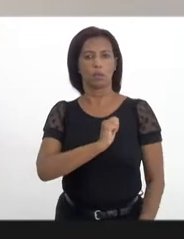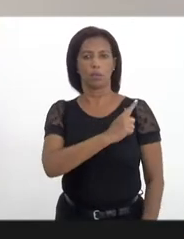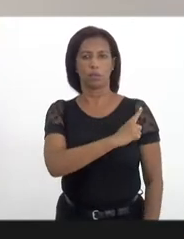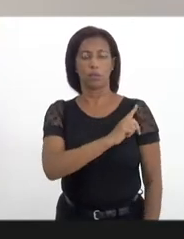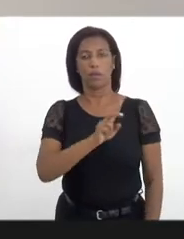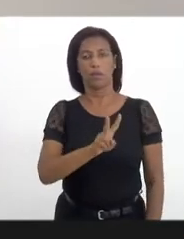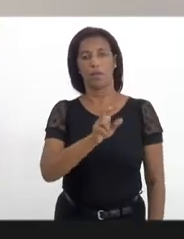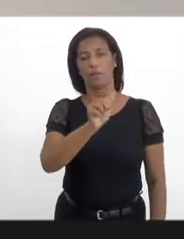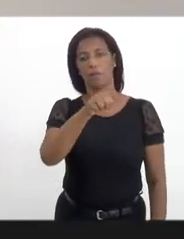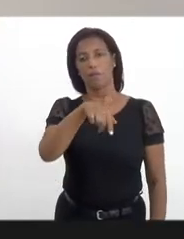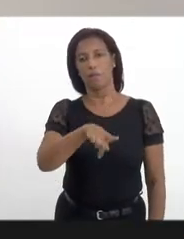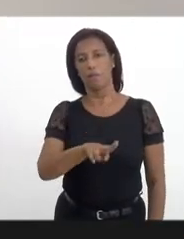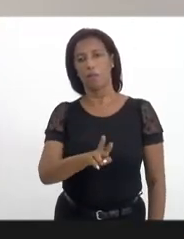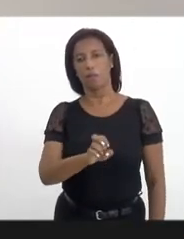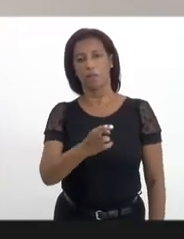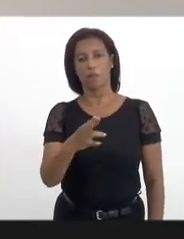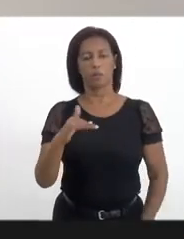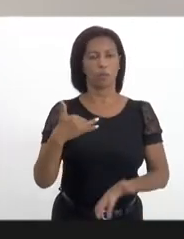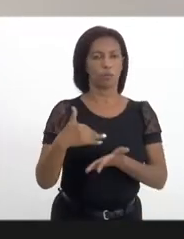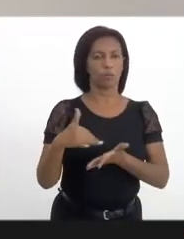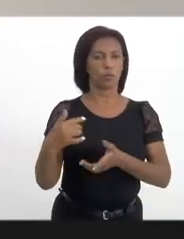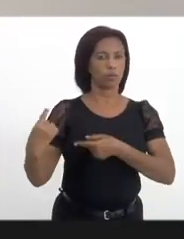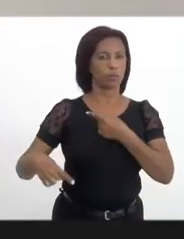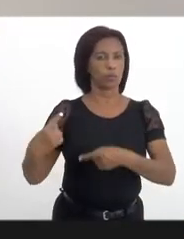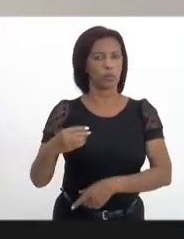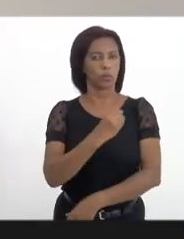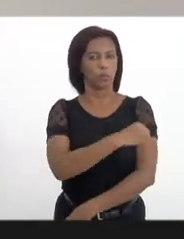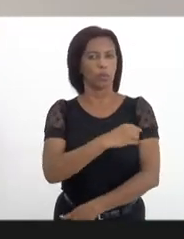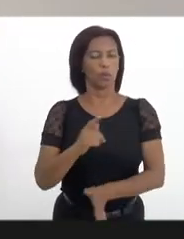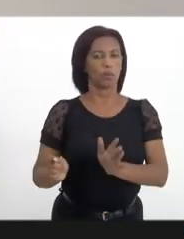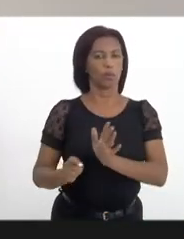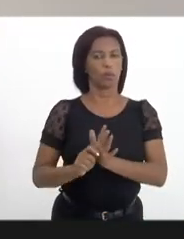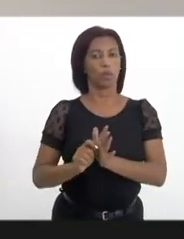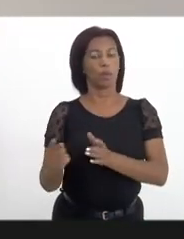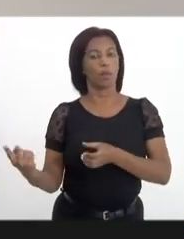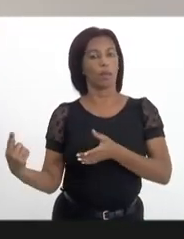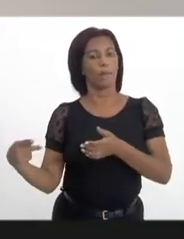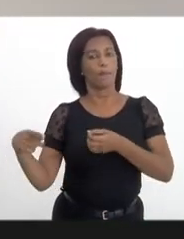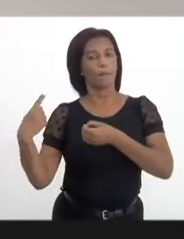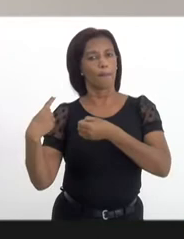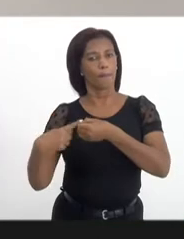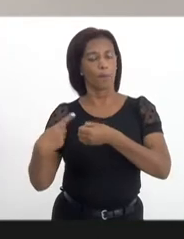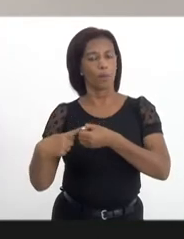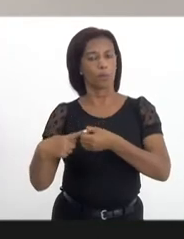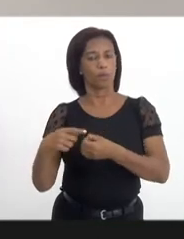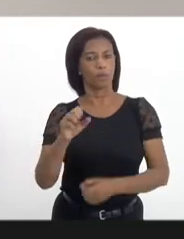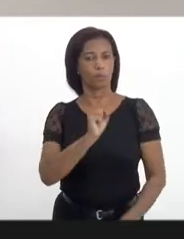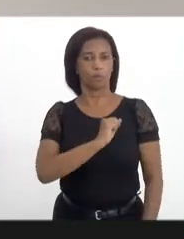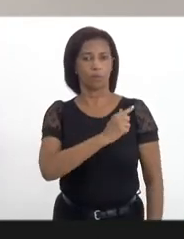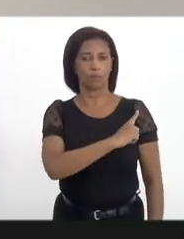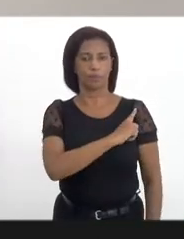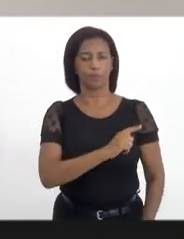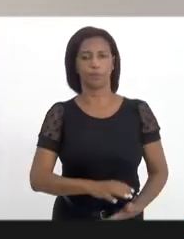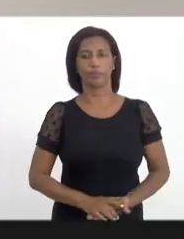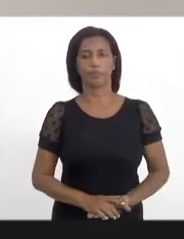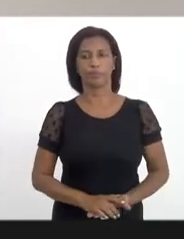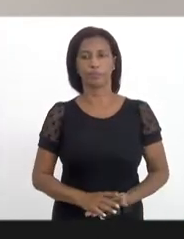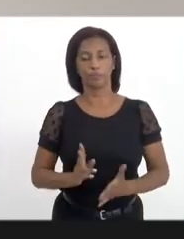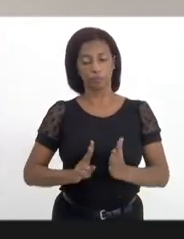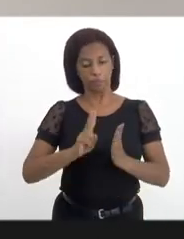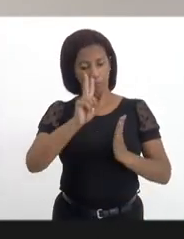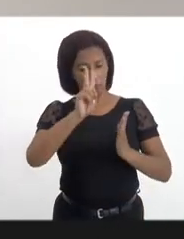Vanderson Dias, secretário de Política sobre Álcool e Drogas, também do município de São Gonçalo. Farei a leitura